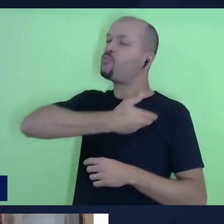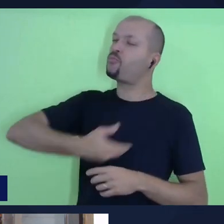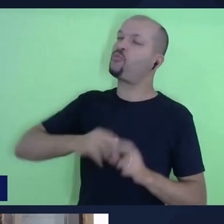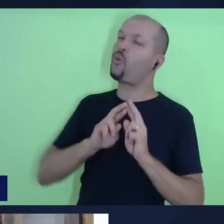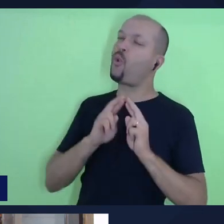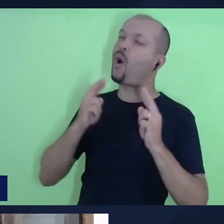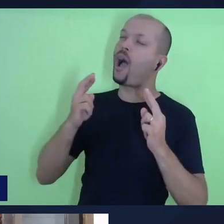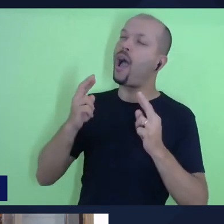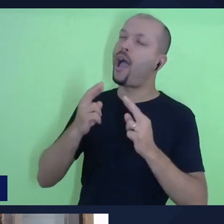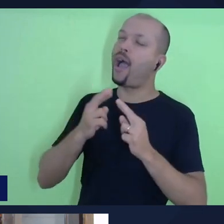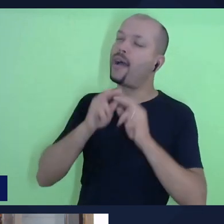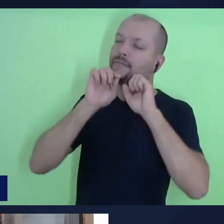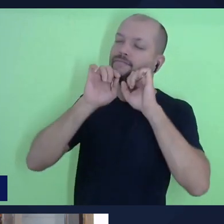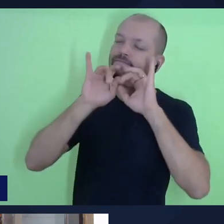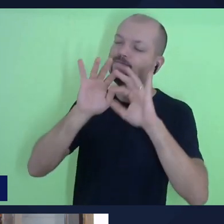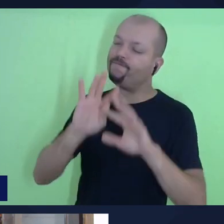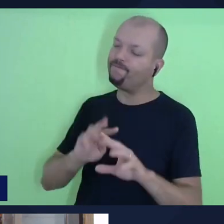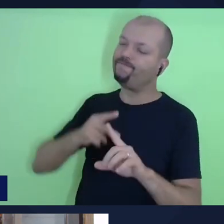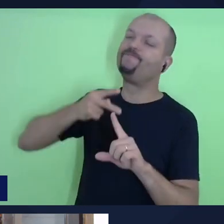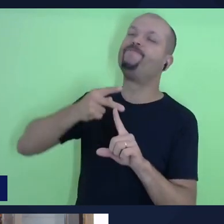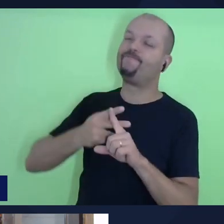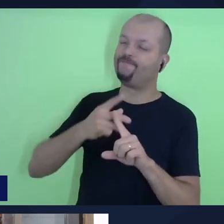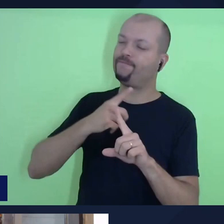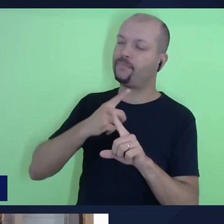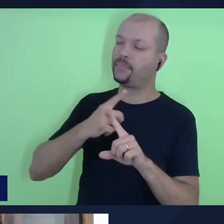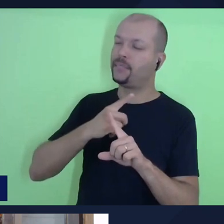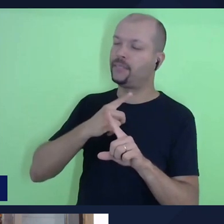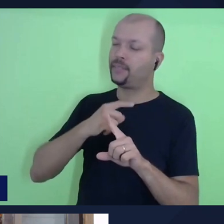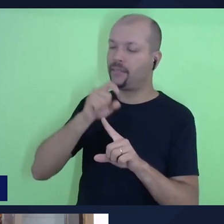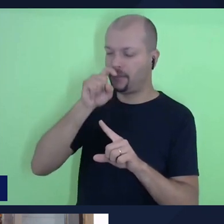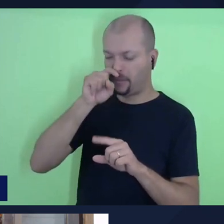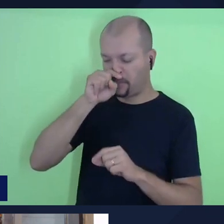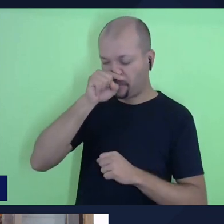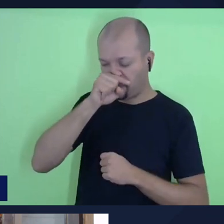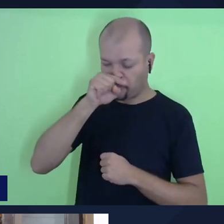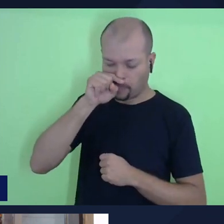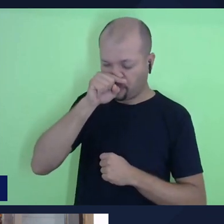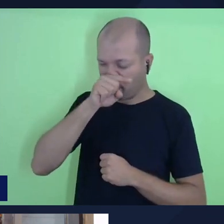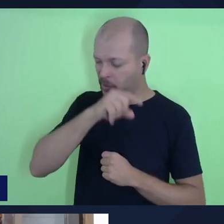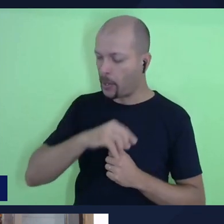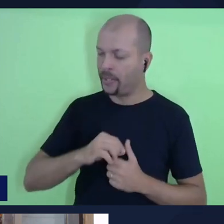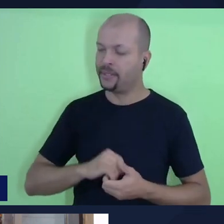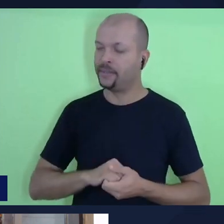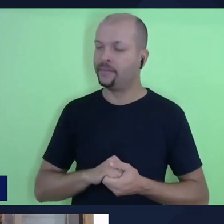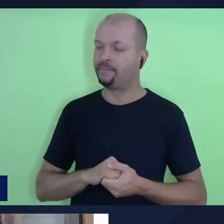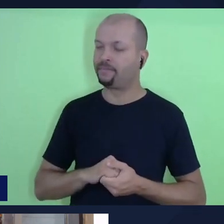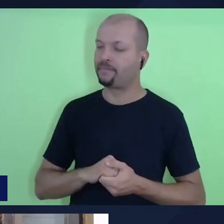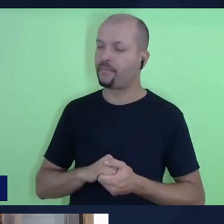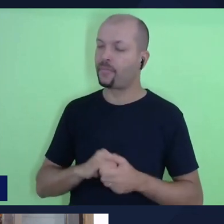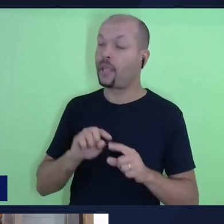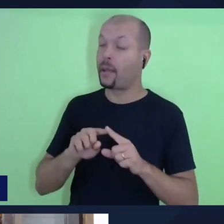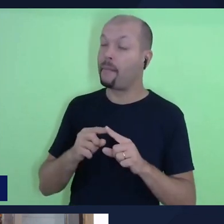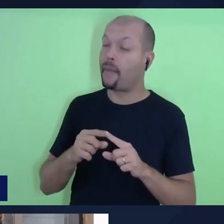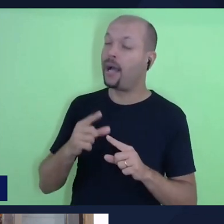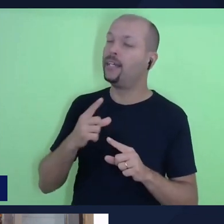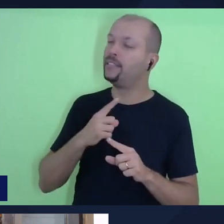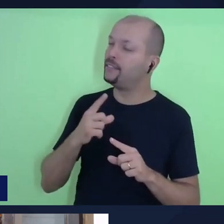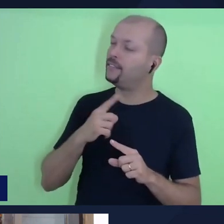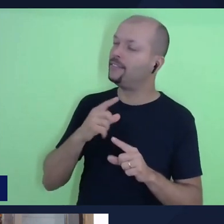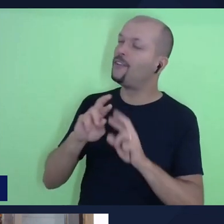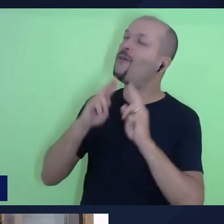próspero e irrevogável, que é o reino em Cristo Jesus.